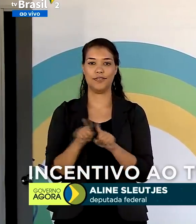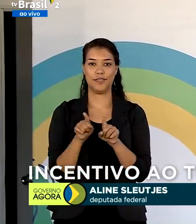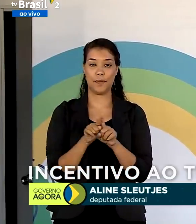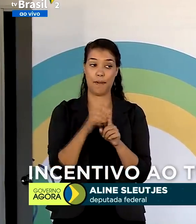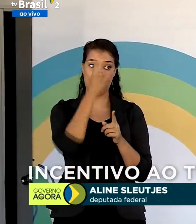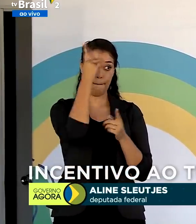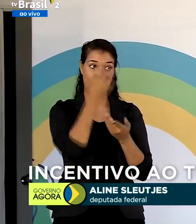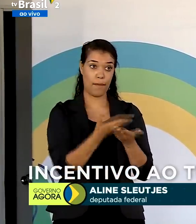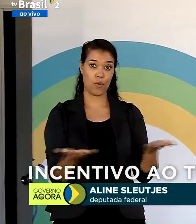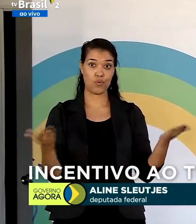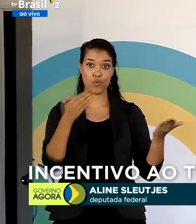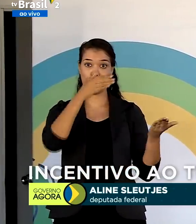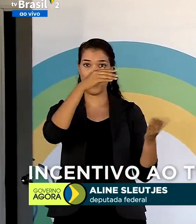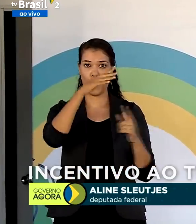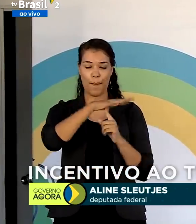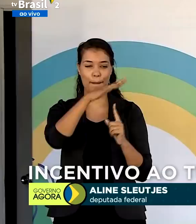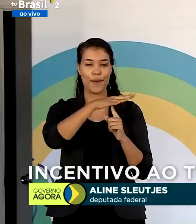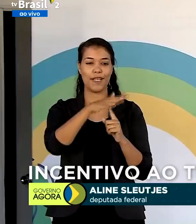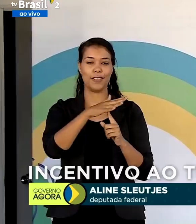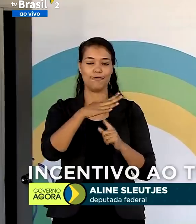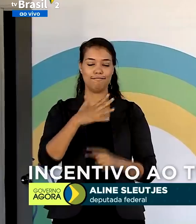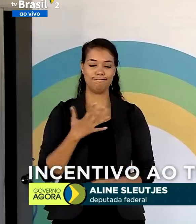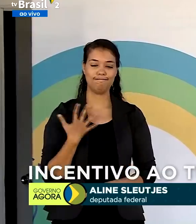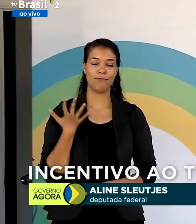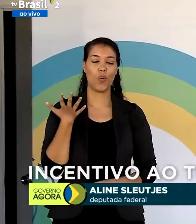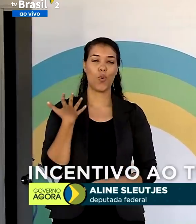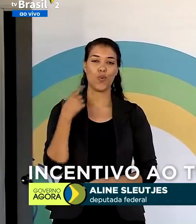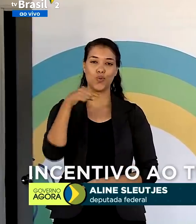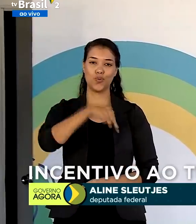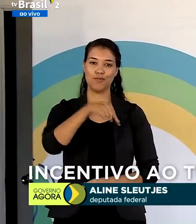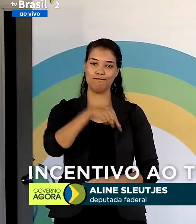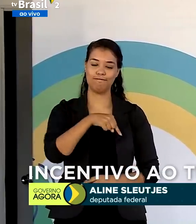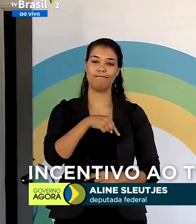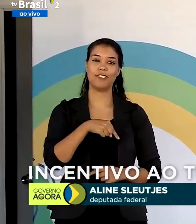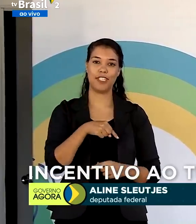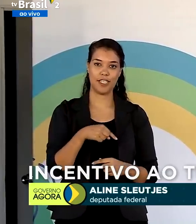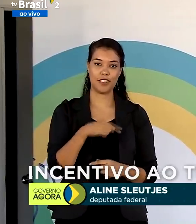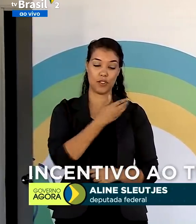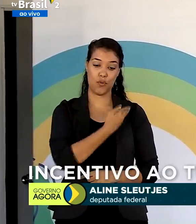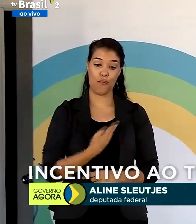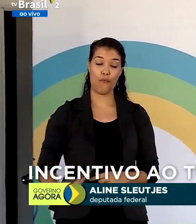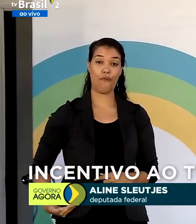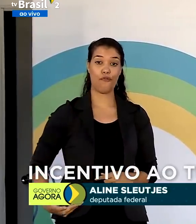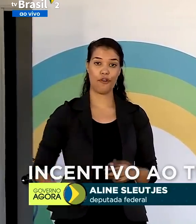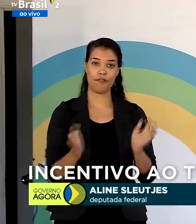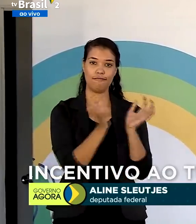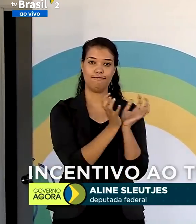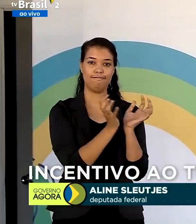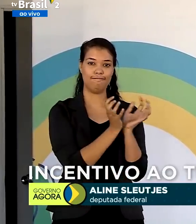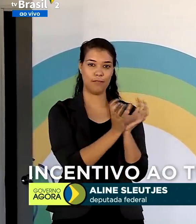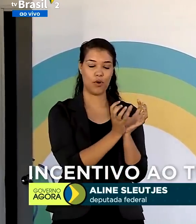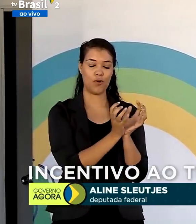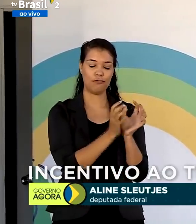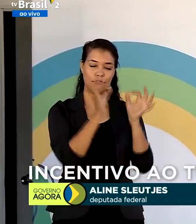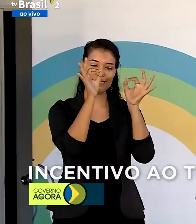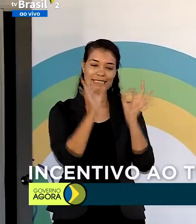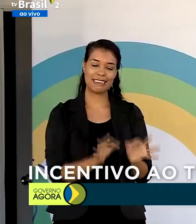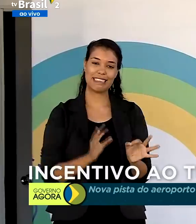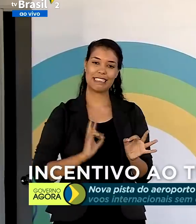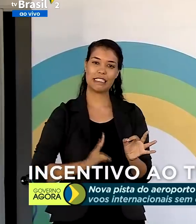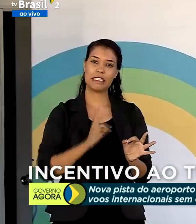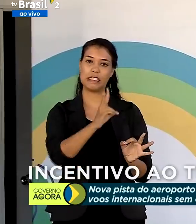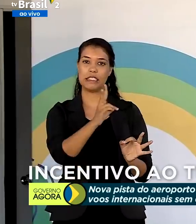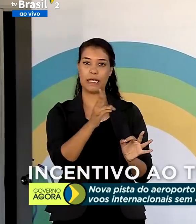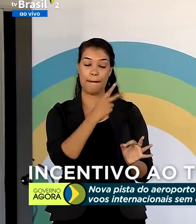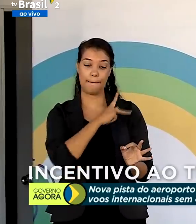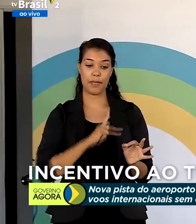Paranaenses têm o orgulho desse novo governo. Paranaenses têm o orgulho desta equipe. Tenham certeza que a cada visita é uma nova